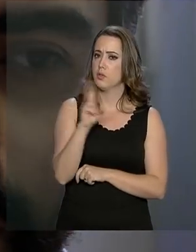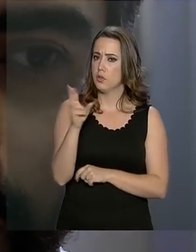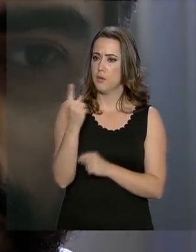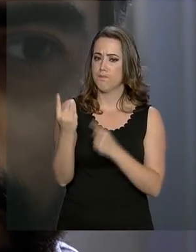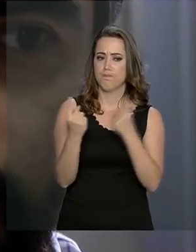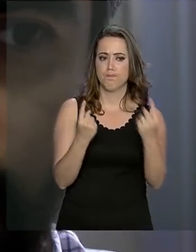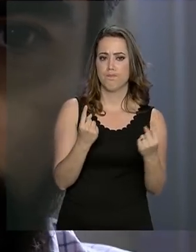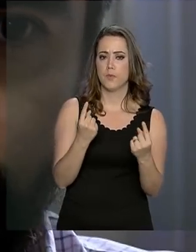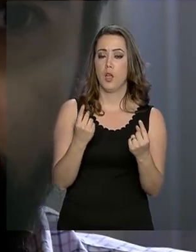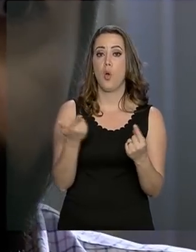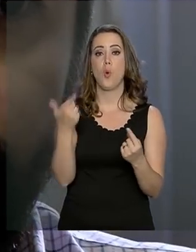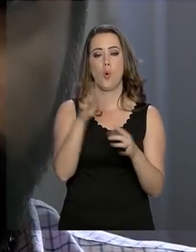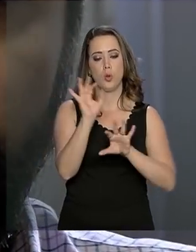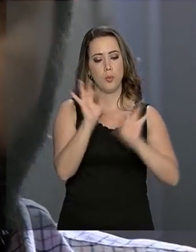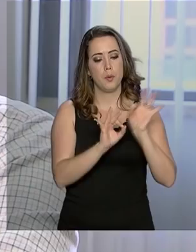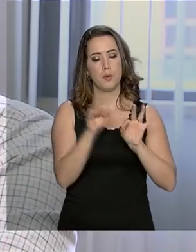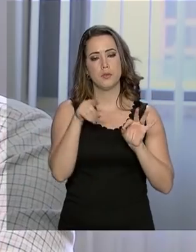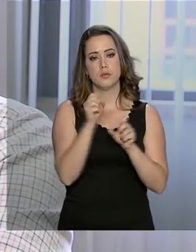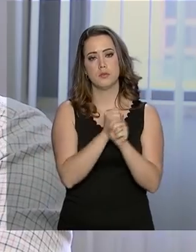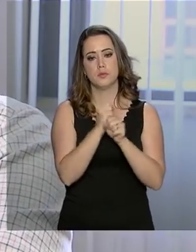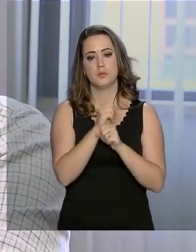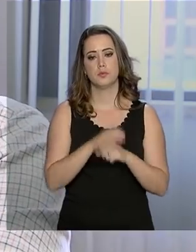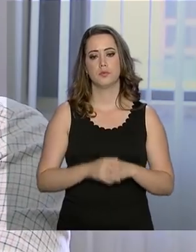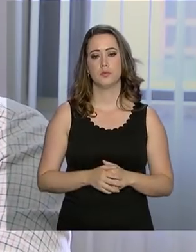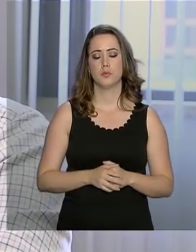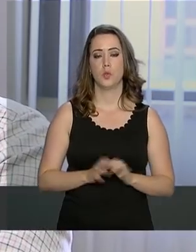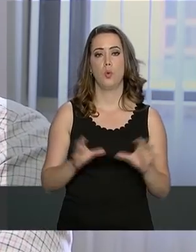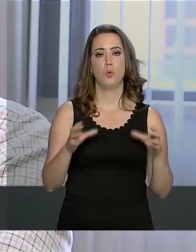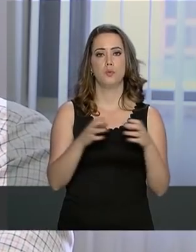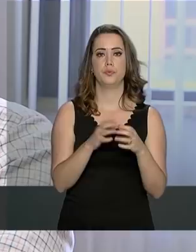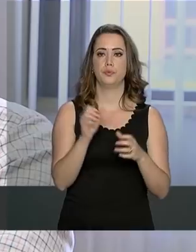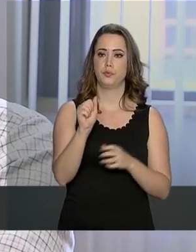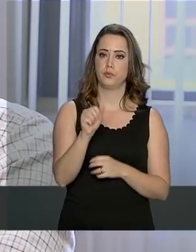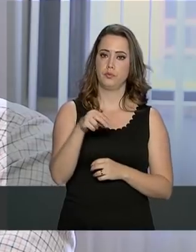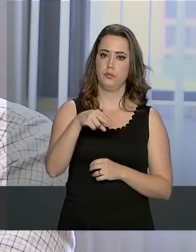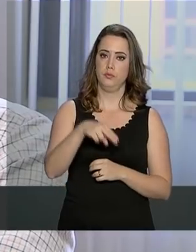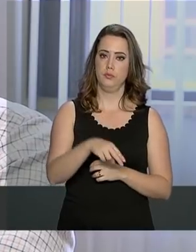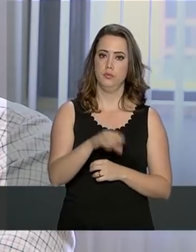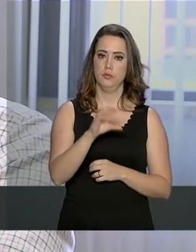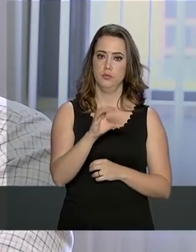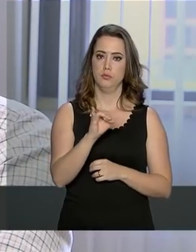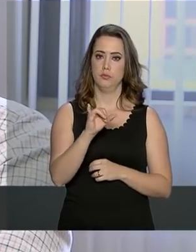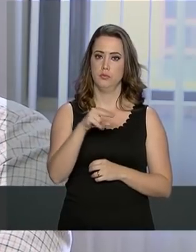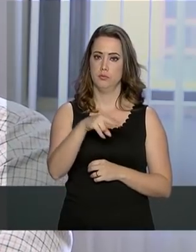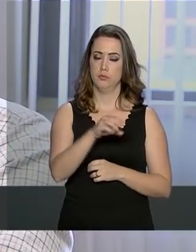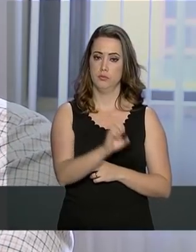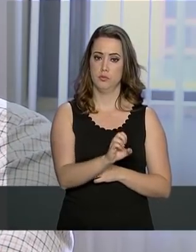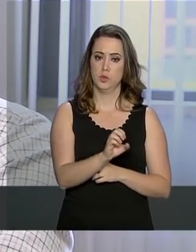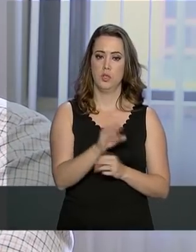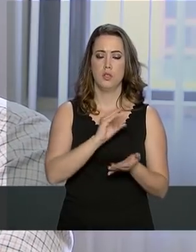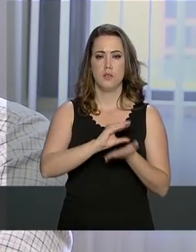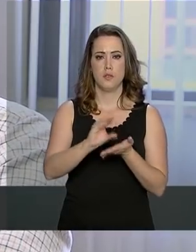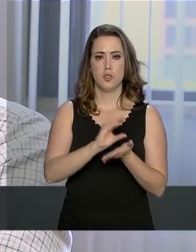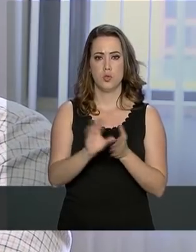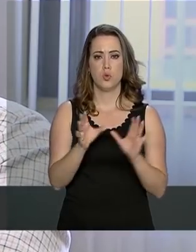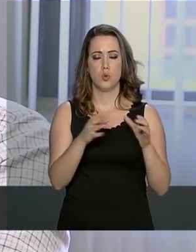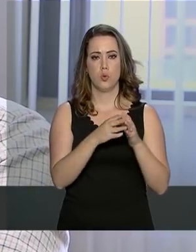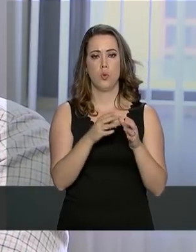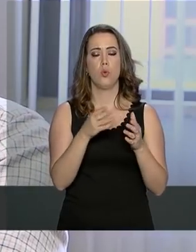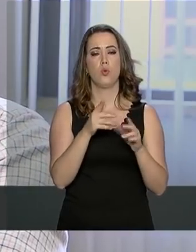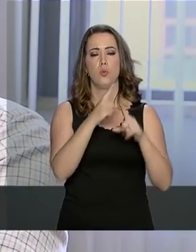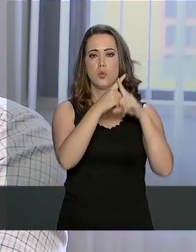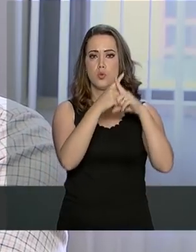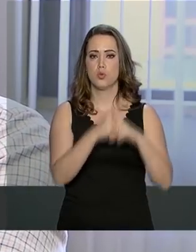e prepara mais um para este ano. A Ancine e o Fundo Setorial do Audiovisual vem investindo no setor de jogos já